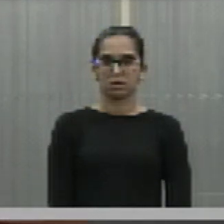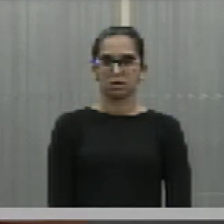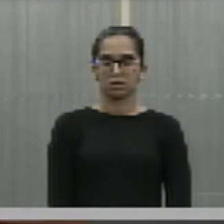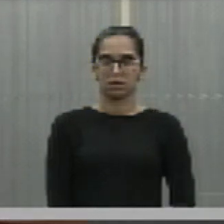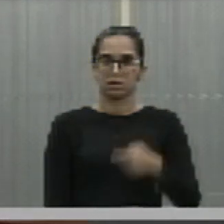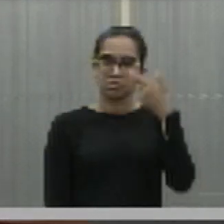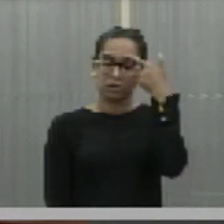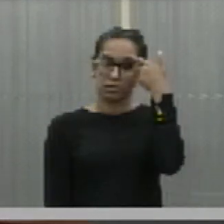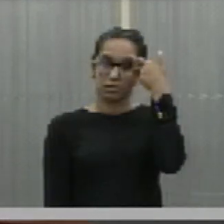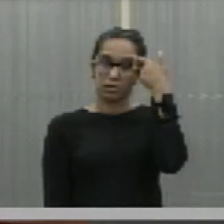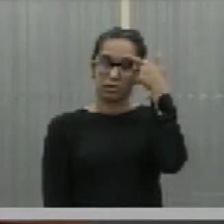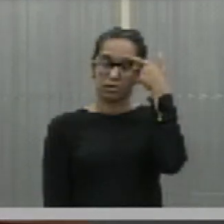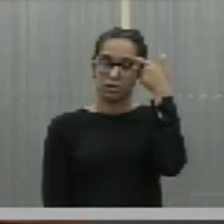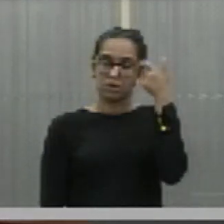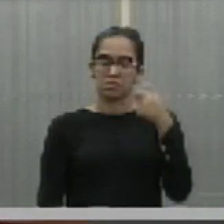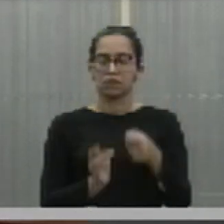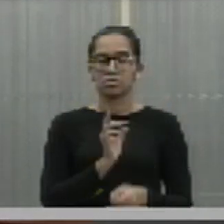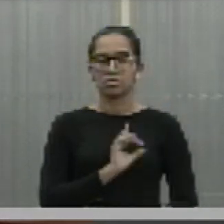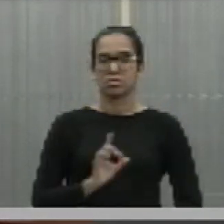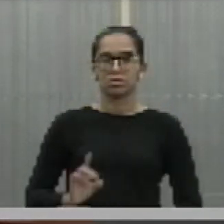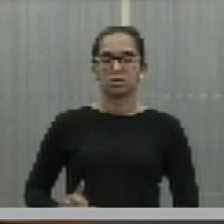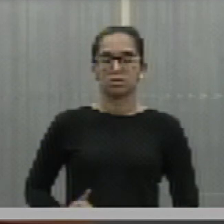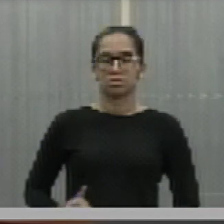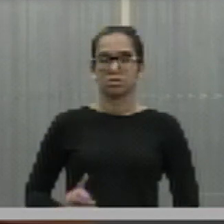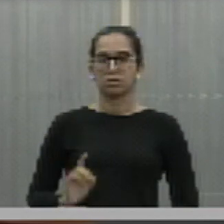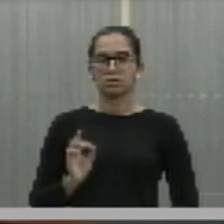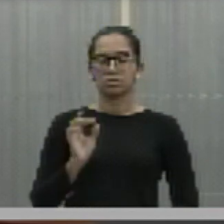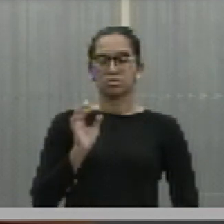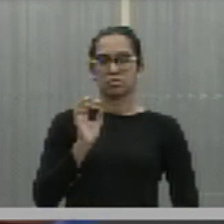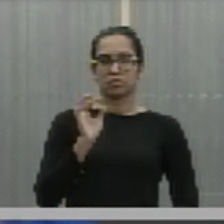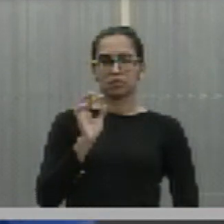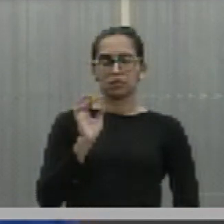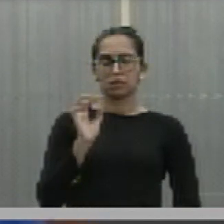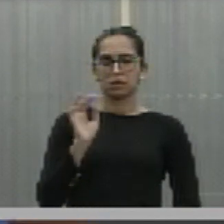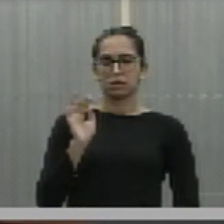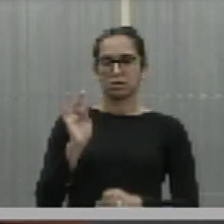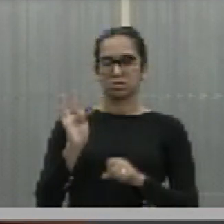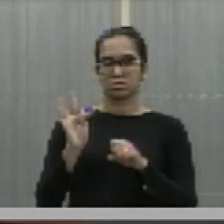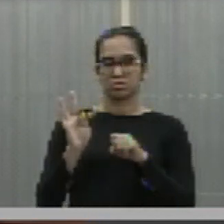Deputado Tales Coelho. Presente.